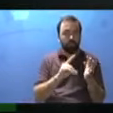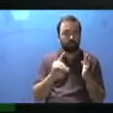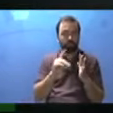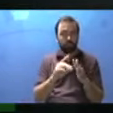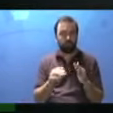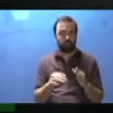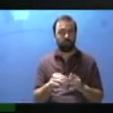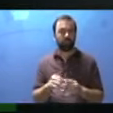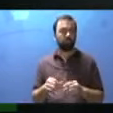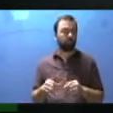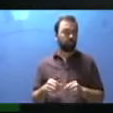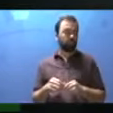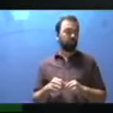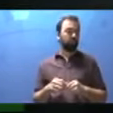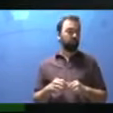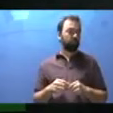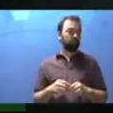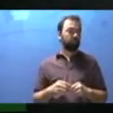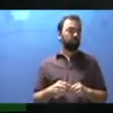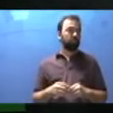Você já viu no shopping da sua cidade?